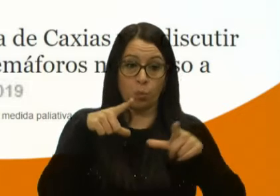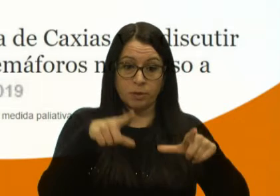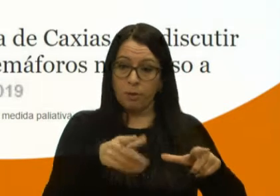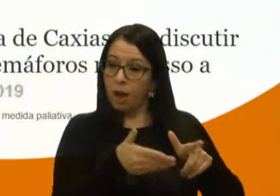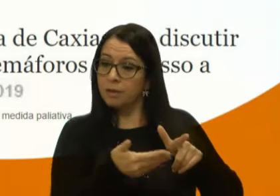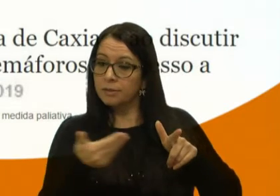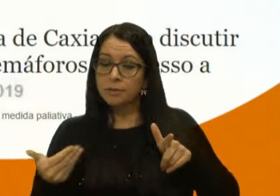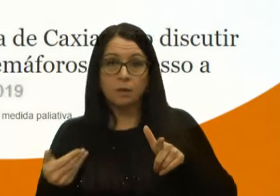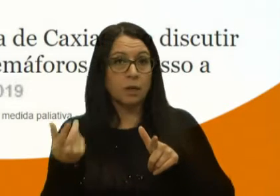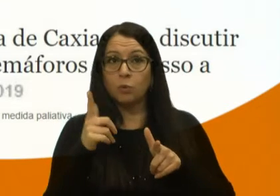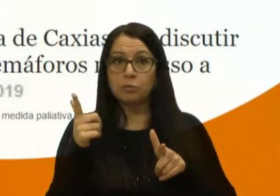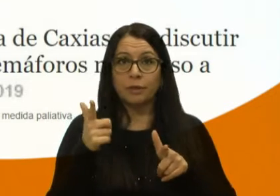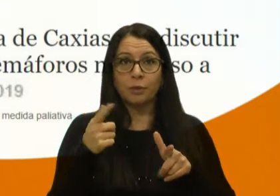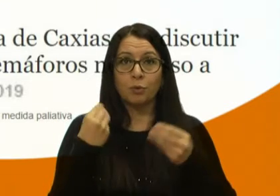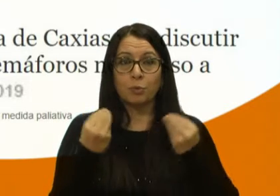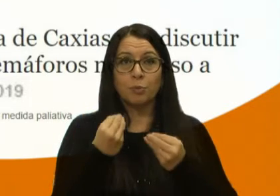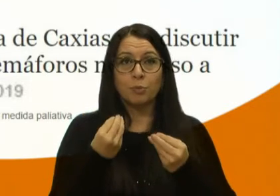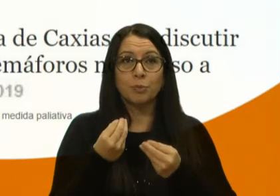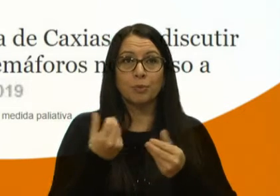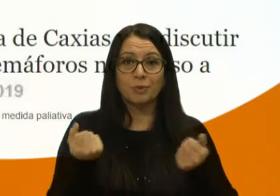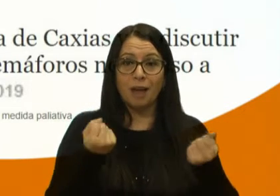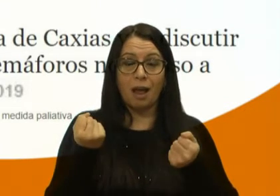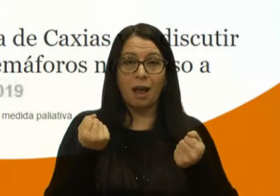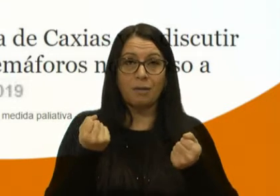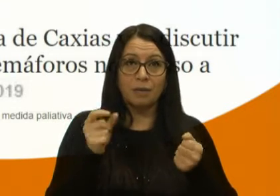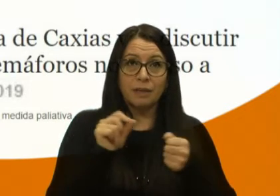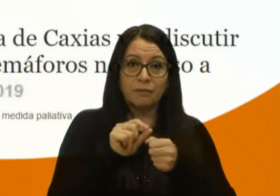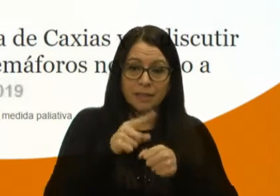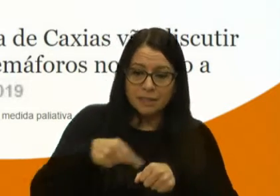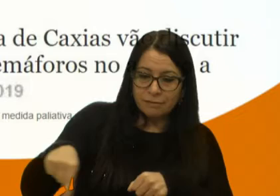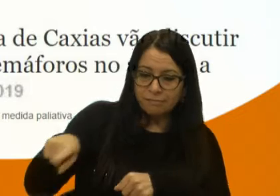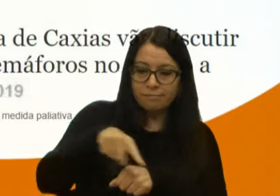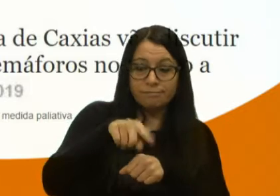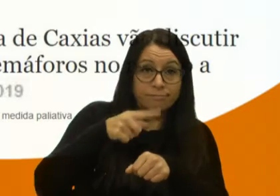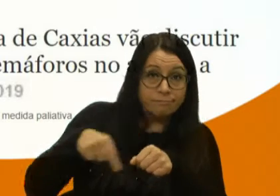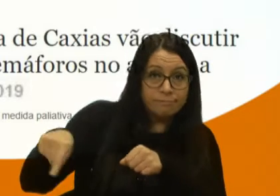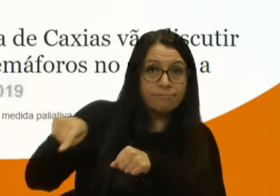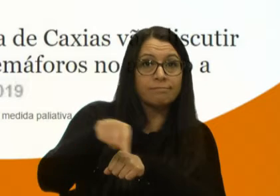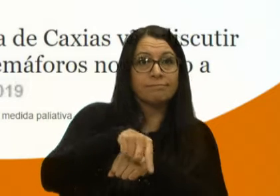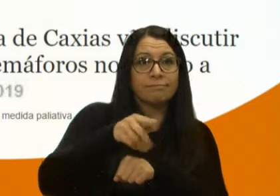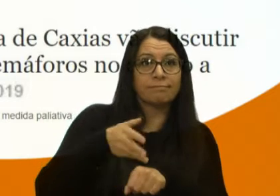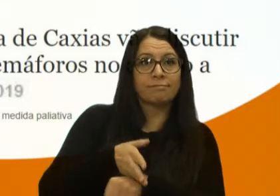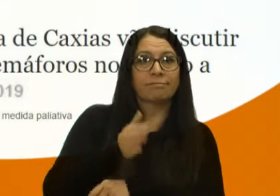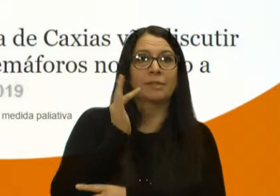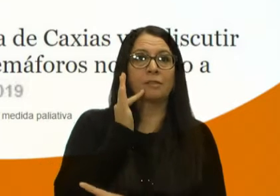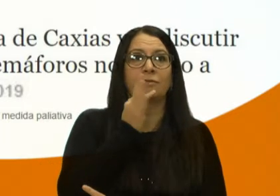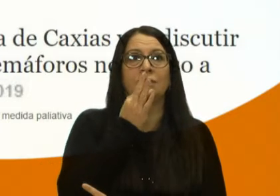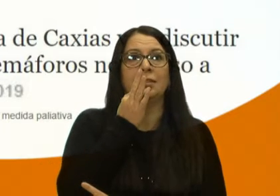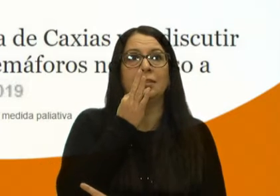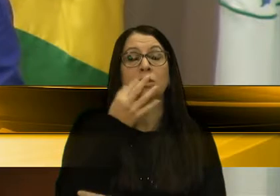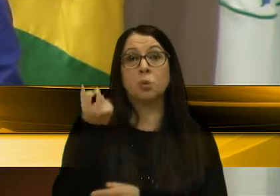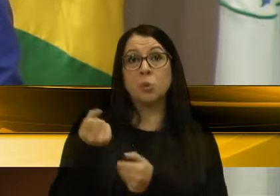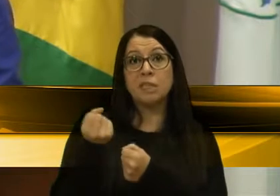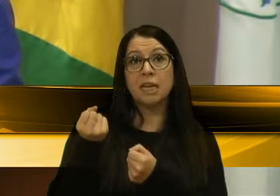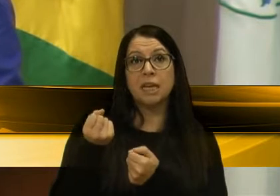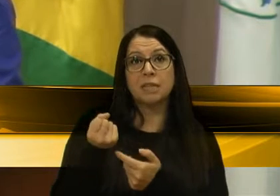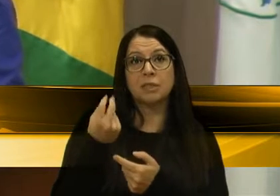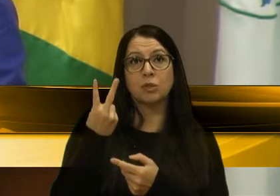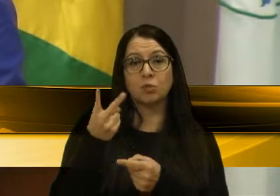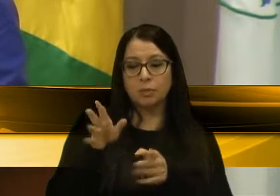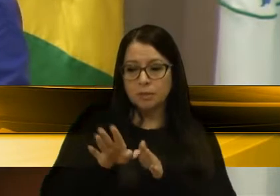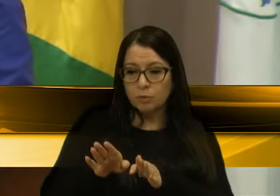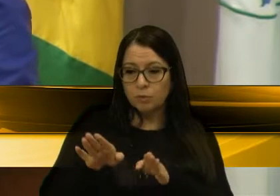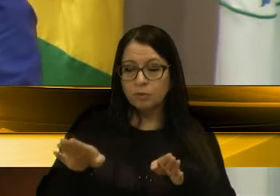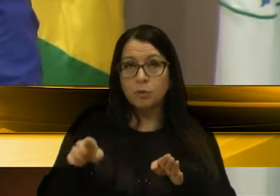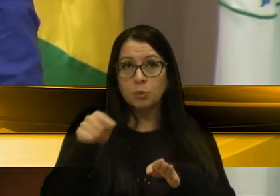que não comporta a quantidade de veículos que fazem a conversão para entrar na Forqueta. Então, os veículos ficam, são duas pistas,